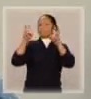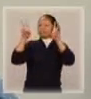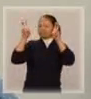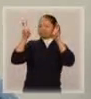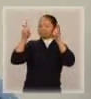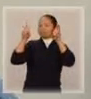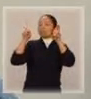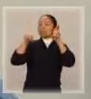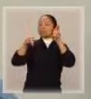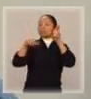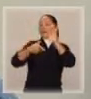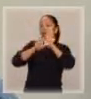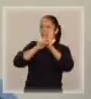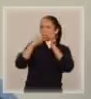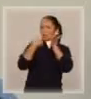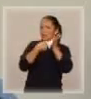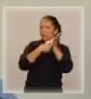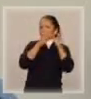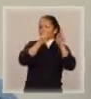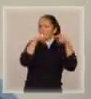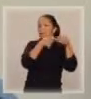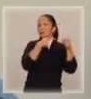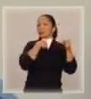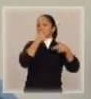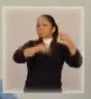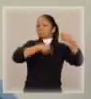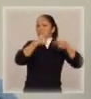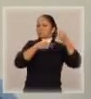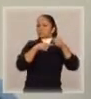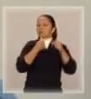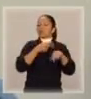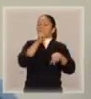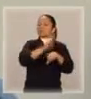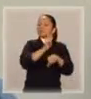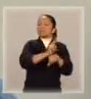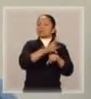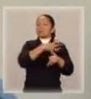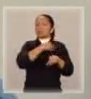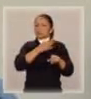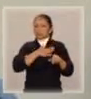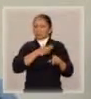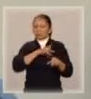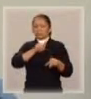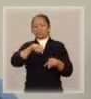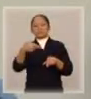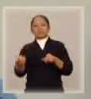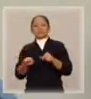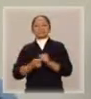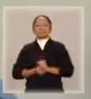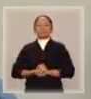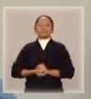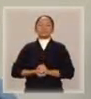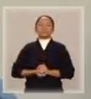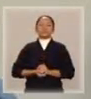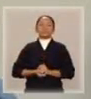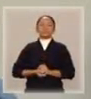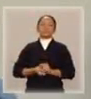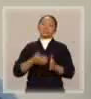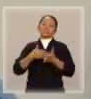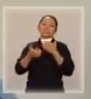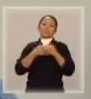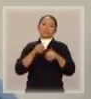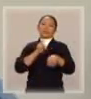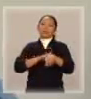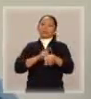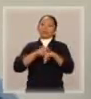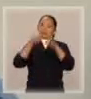ficou na primeira audiência, foi que cada um tomasse conta da sua filha, ou da nossa filha, no seu